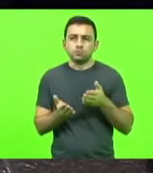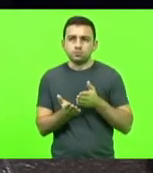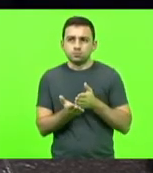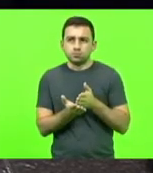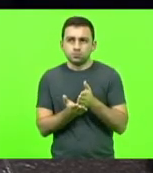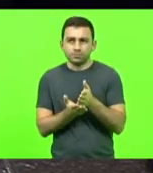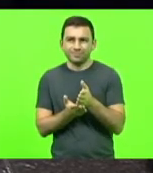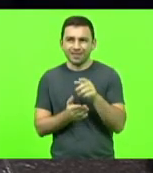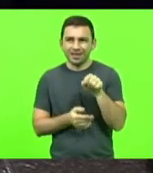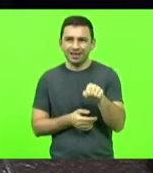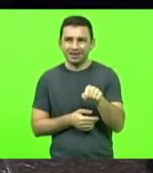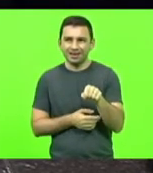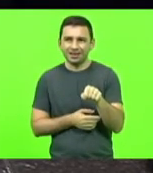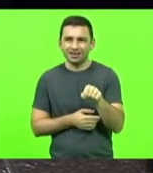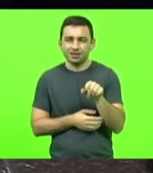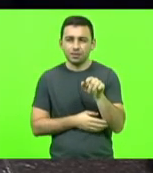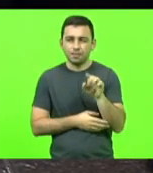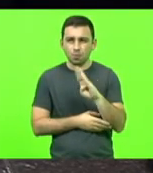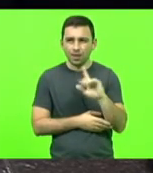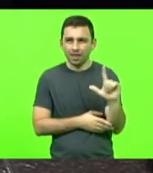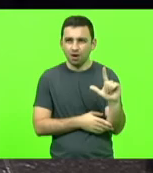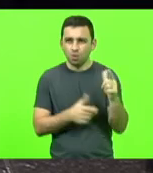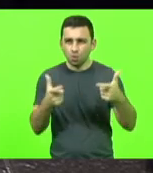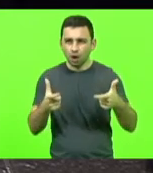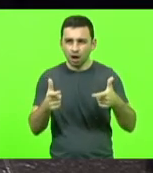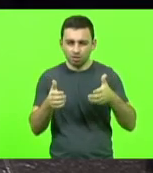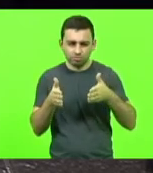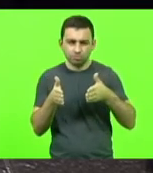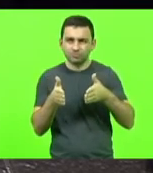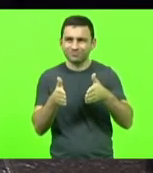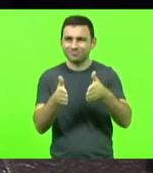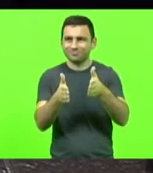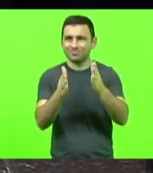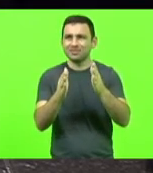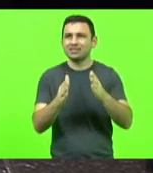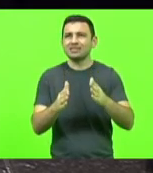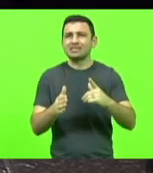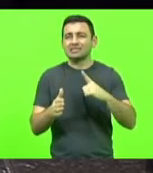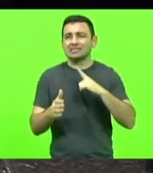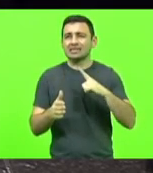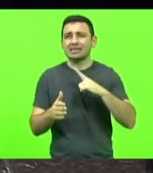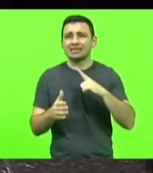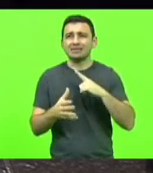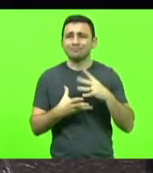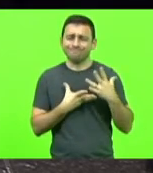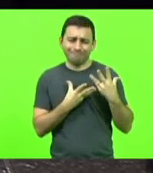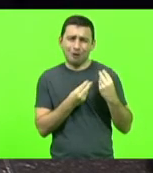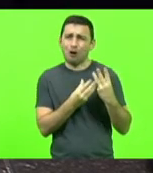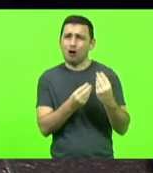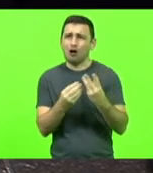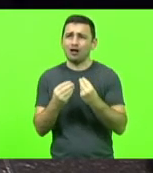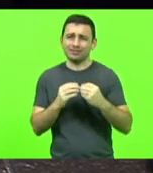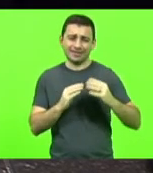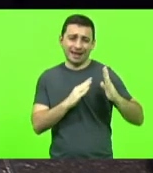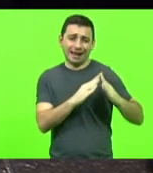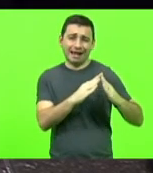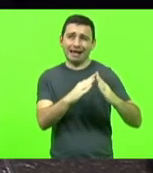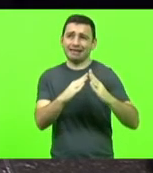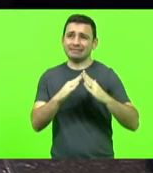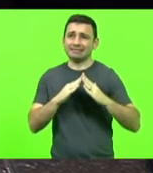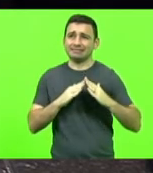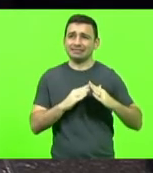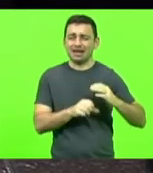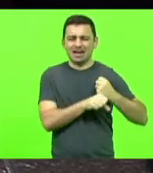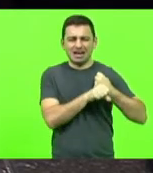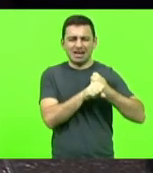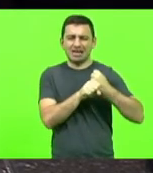exemplo da Itopava Central lá em Blumenau nós temos diversas e diversas residências e edificações centenárias